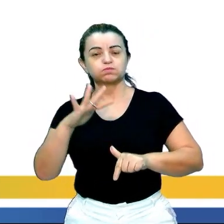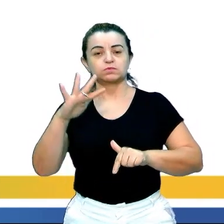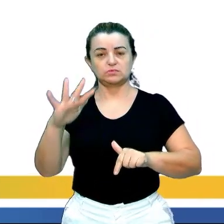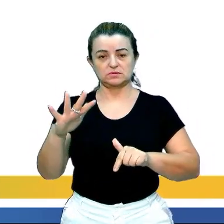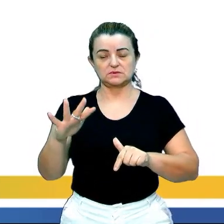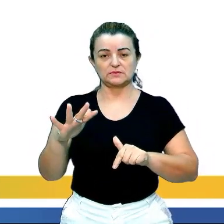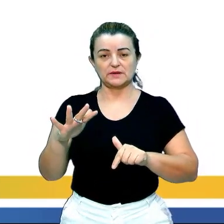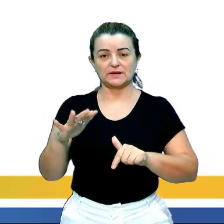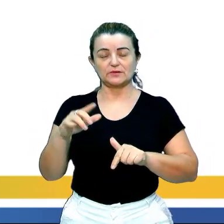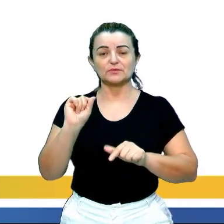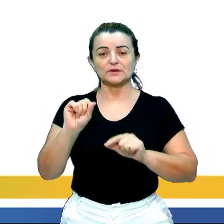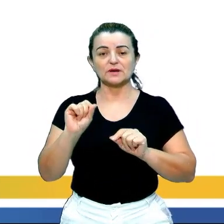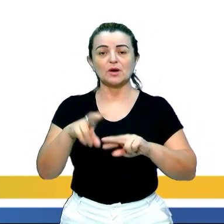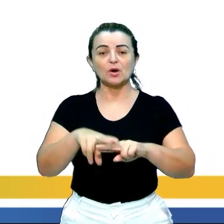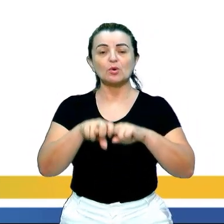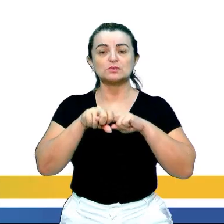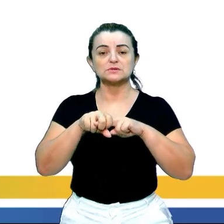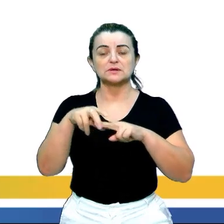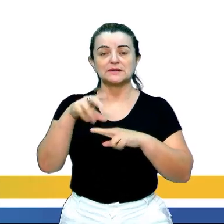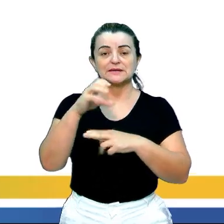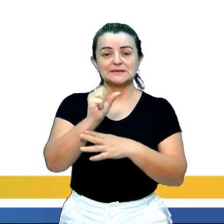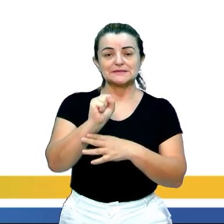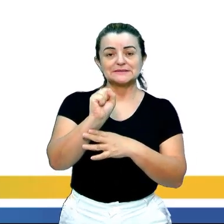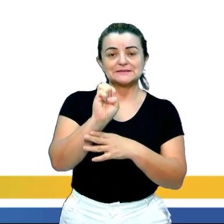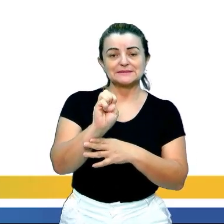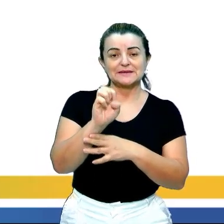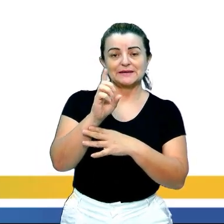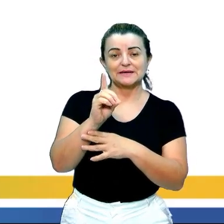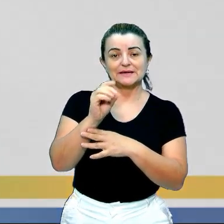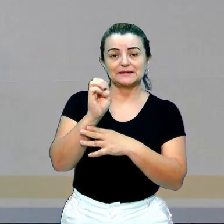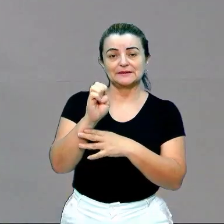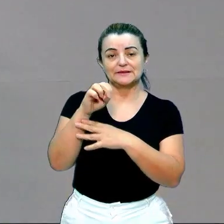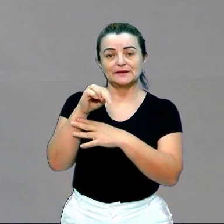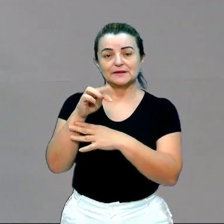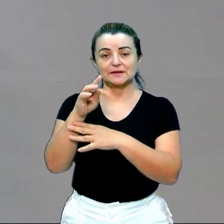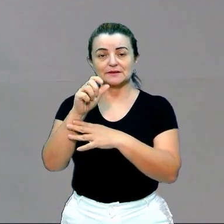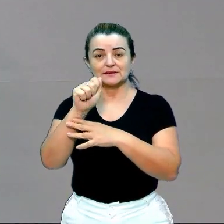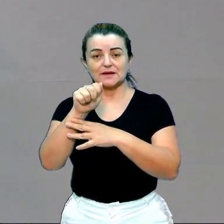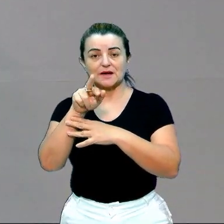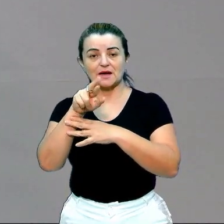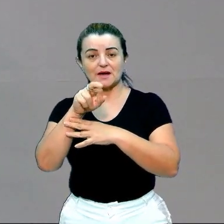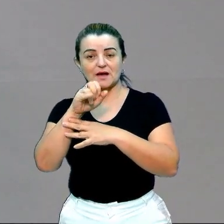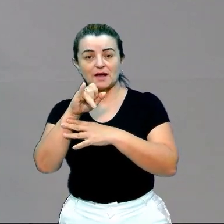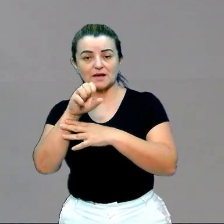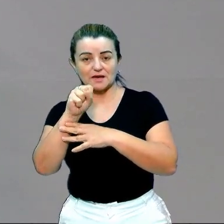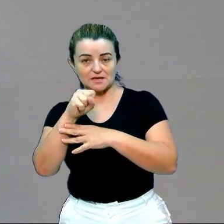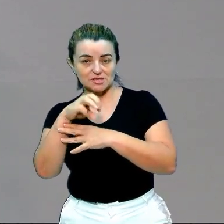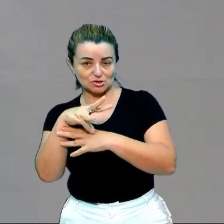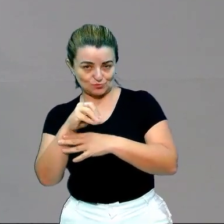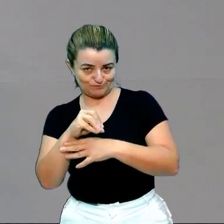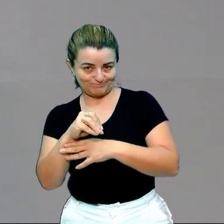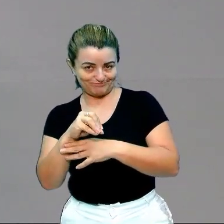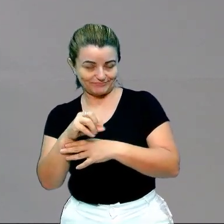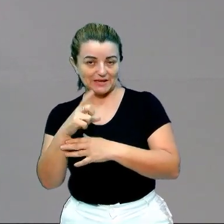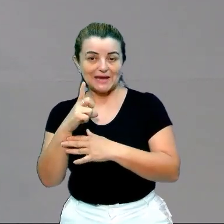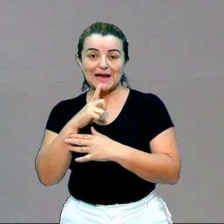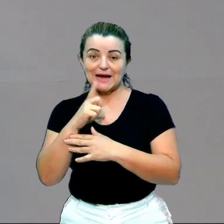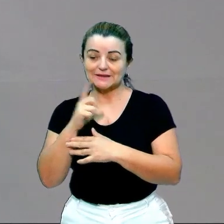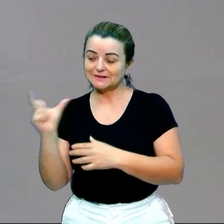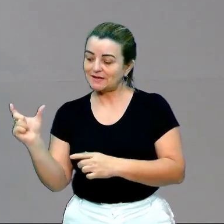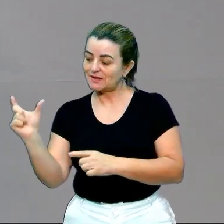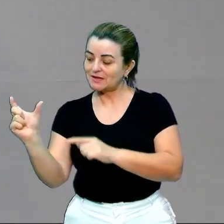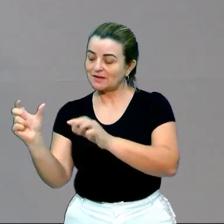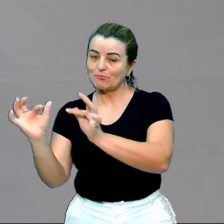entre os indivíduos. Observem aí que nós temos uma citação. E uma